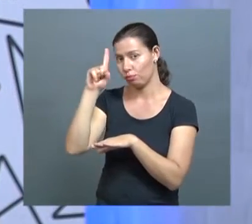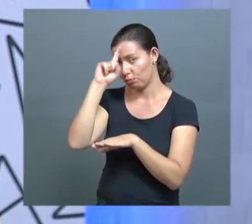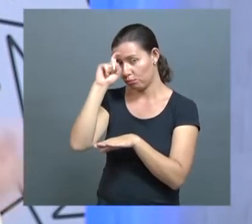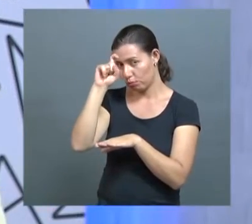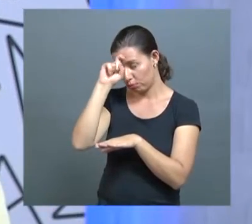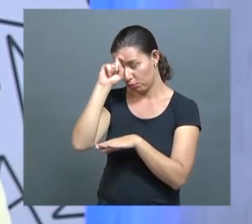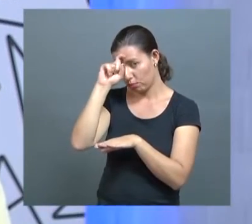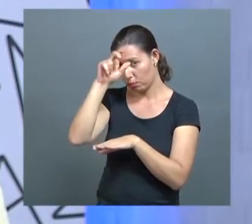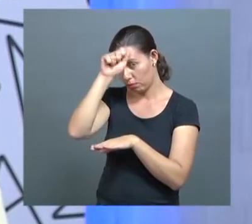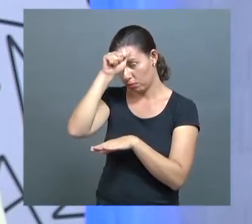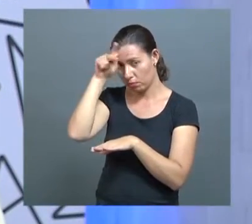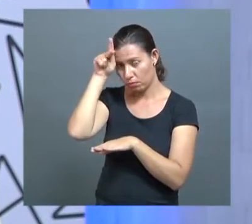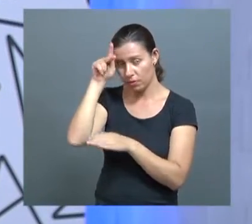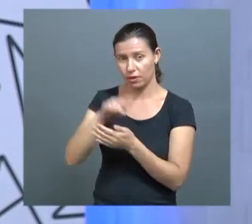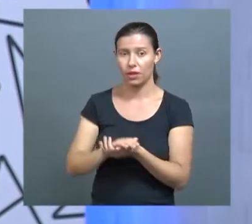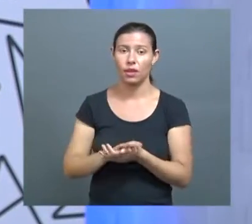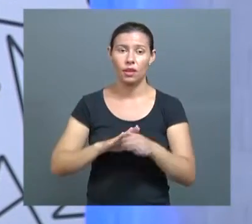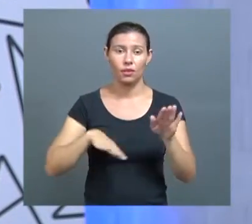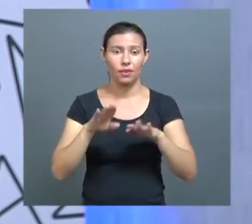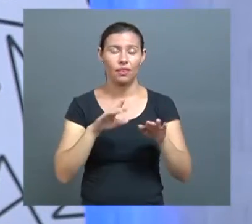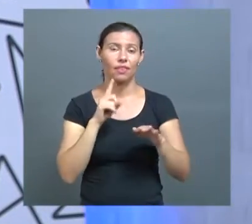por acasca, é uma restauração,